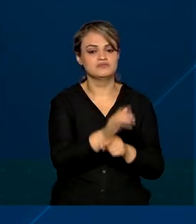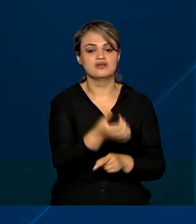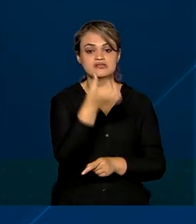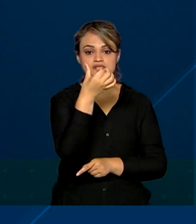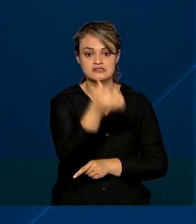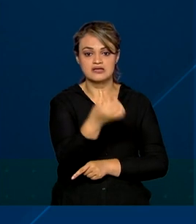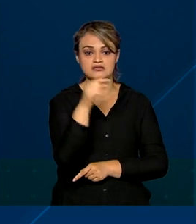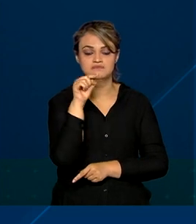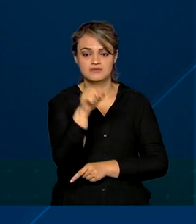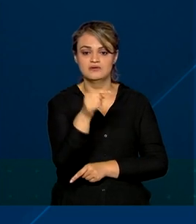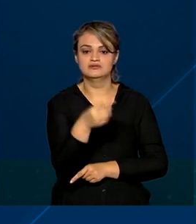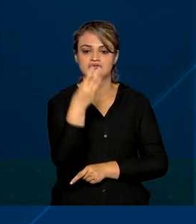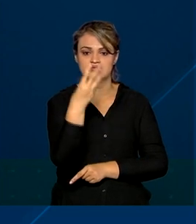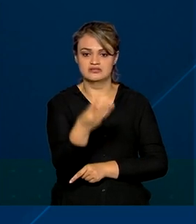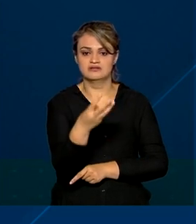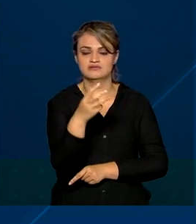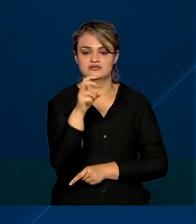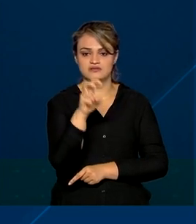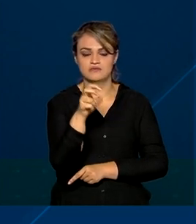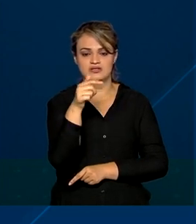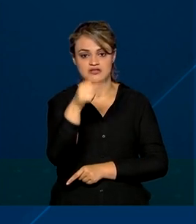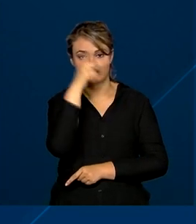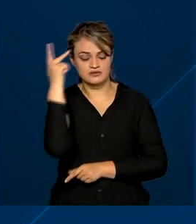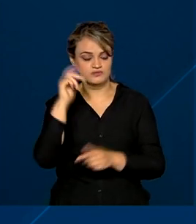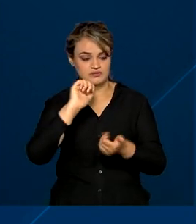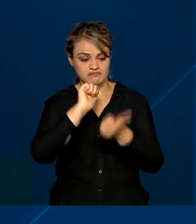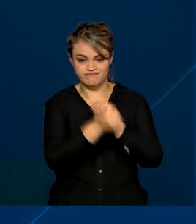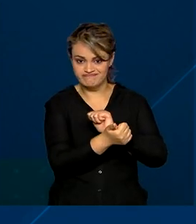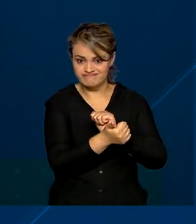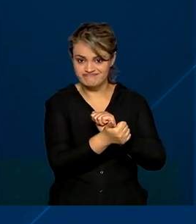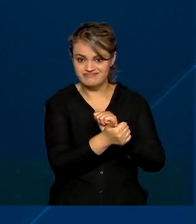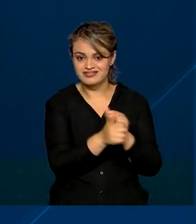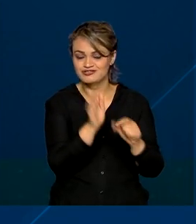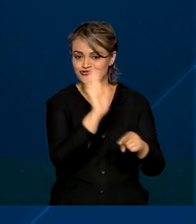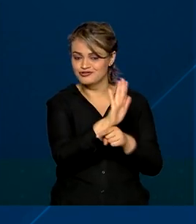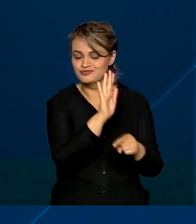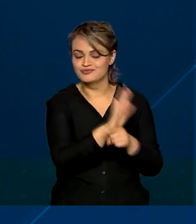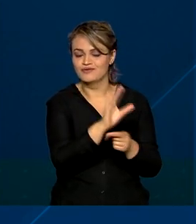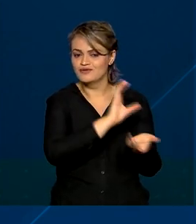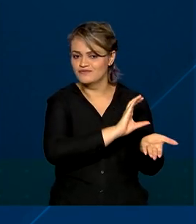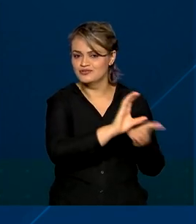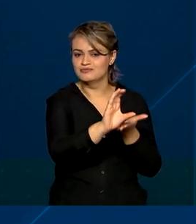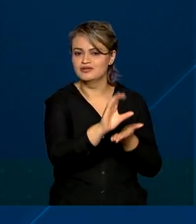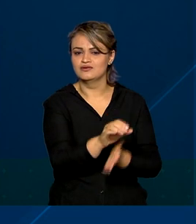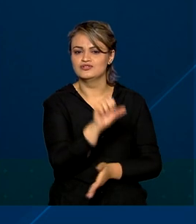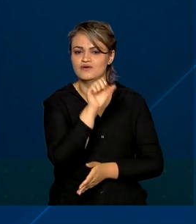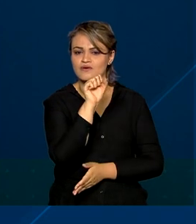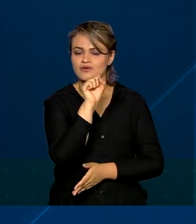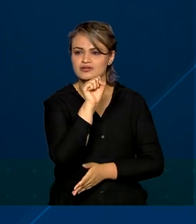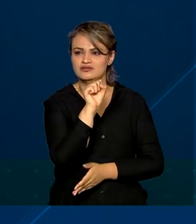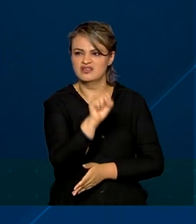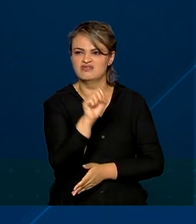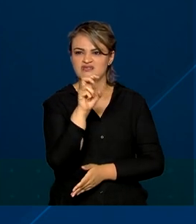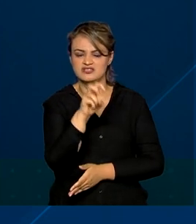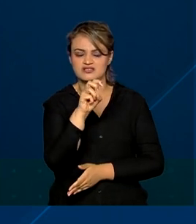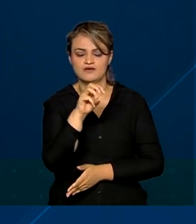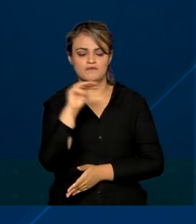.357 atletas que foram apoiados, com um investimento de R 85 milhões